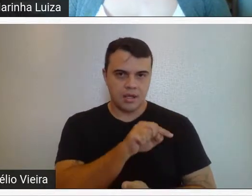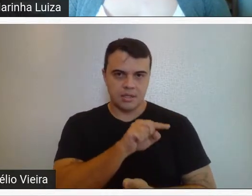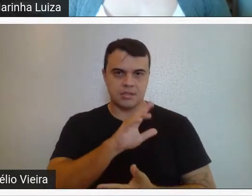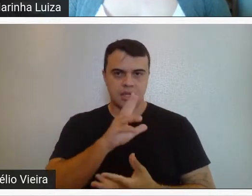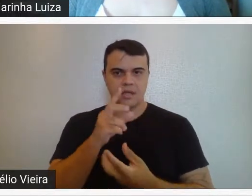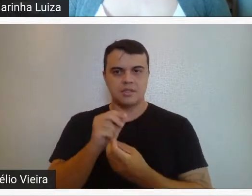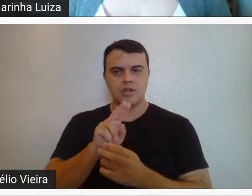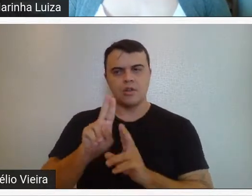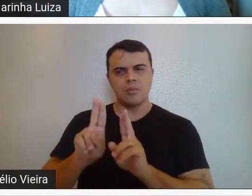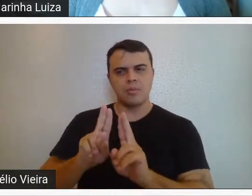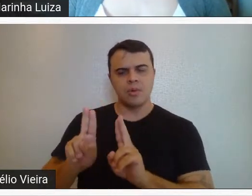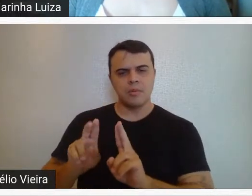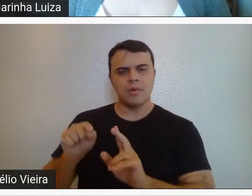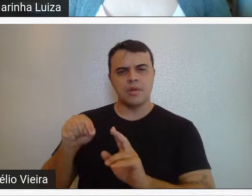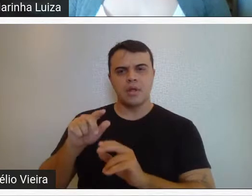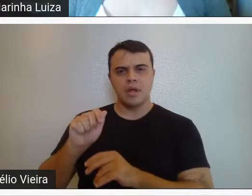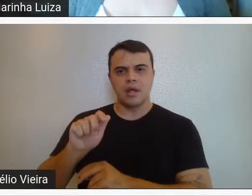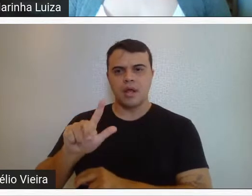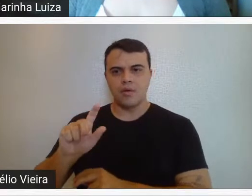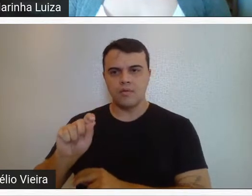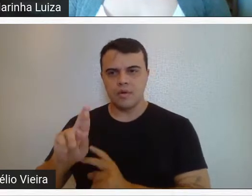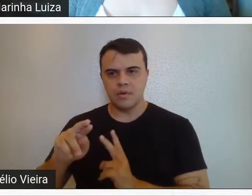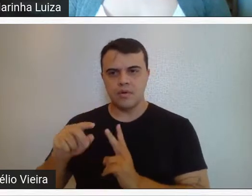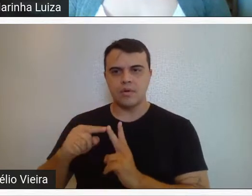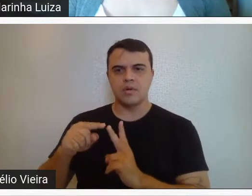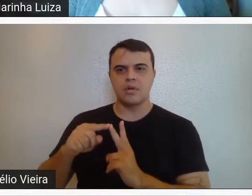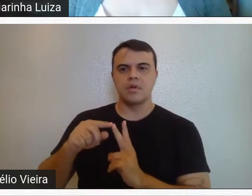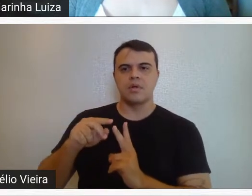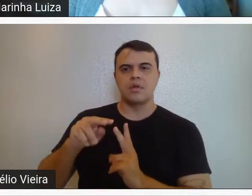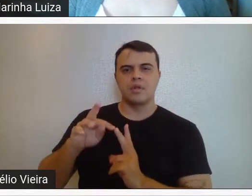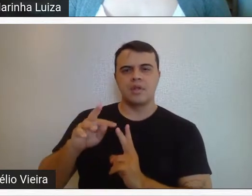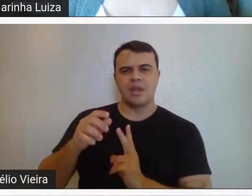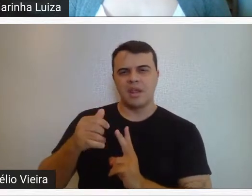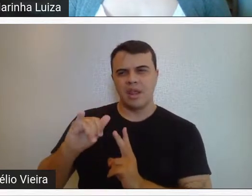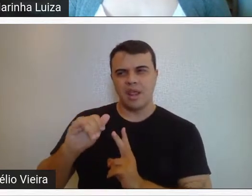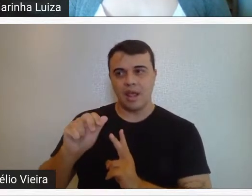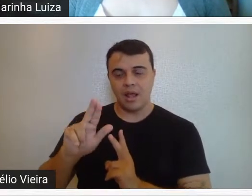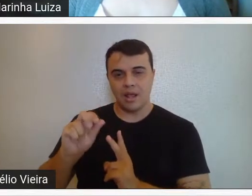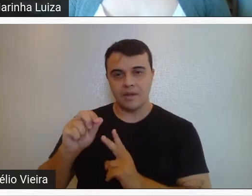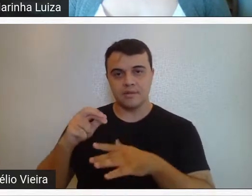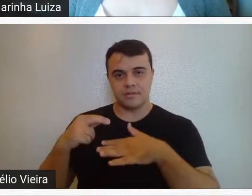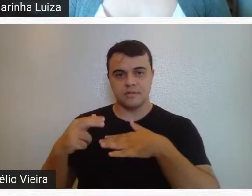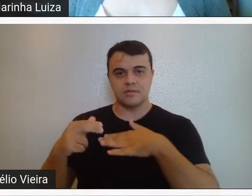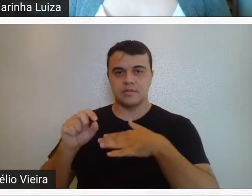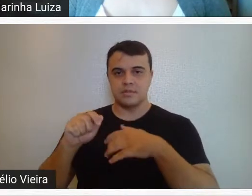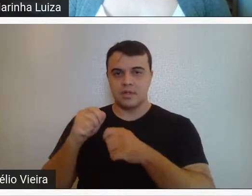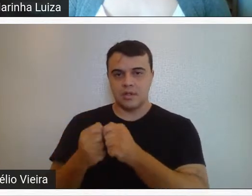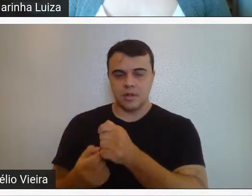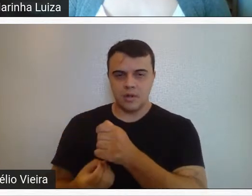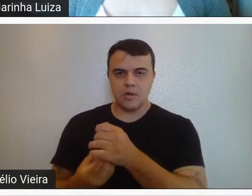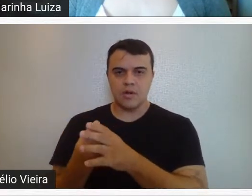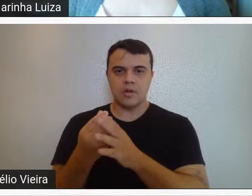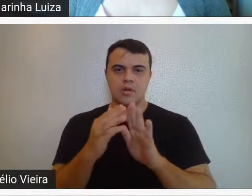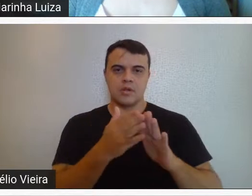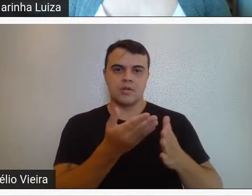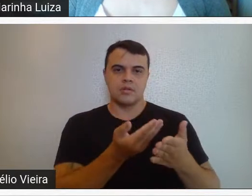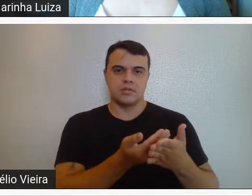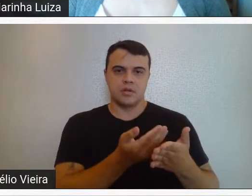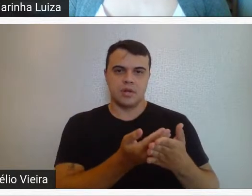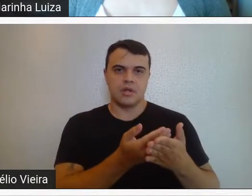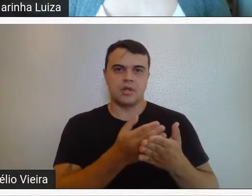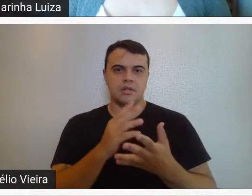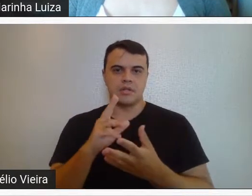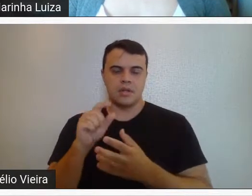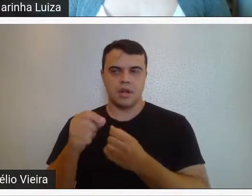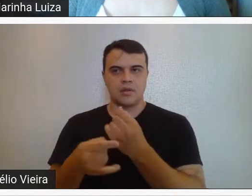citou aí, a Álva do Apocalipse, a Álva do Pinambá e outros, que fundaram a Escola de Belas